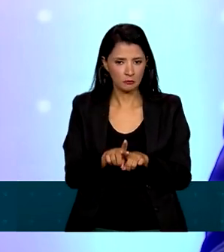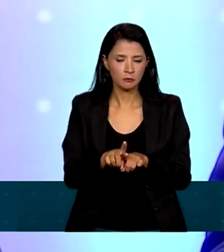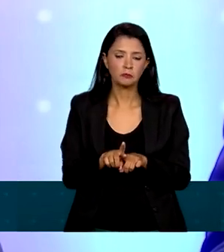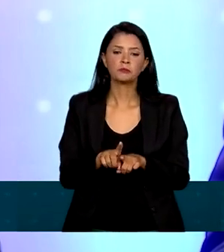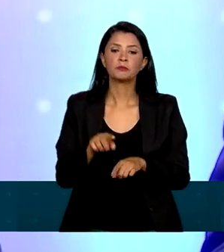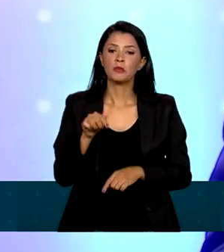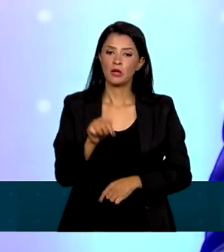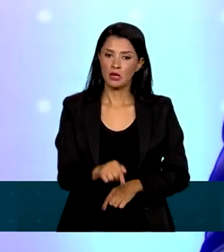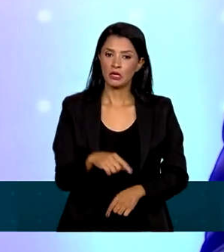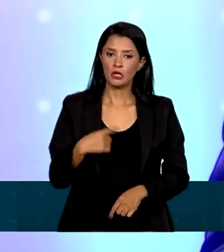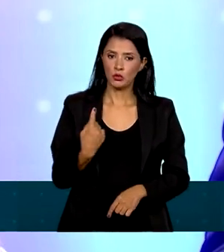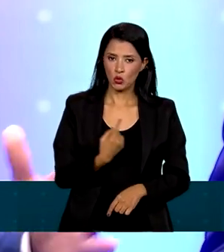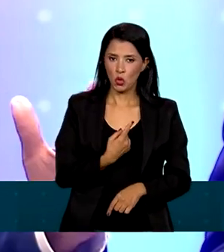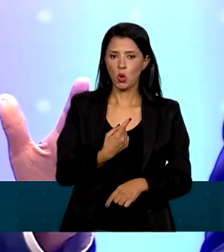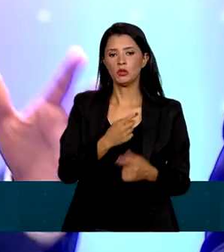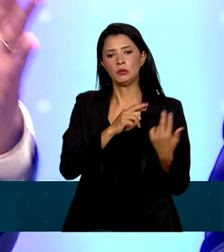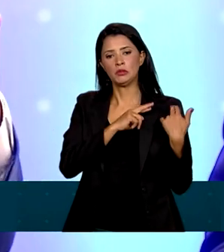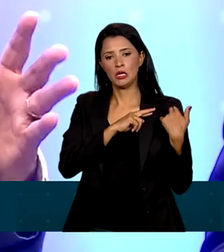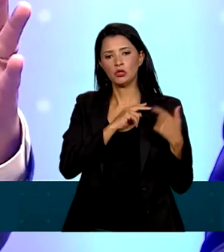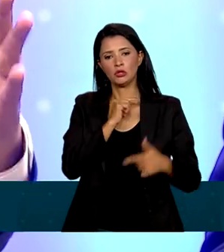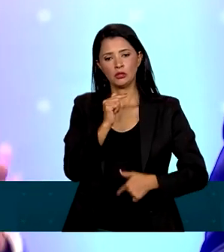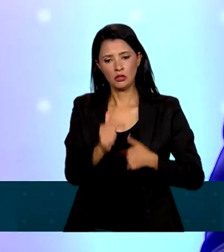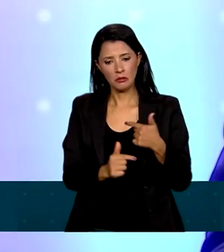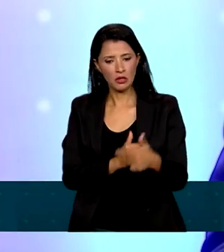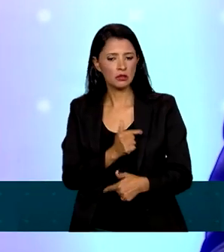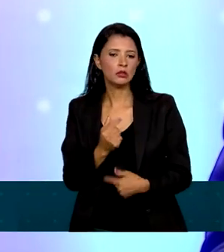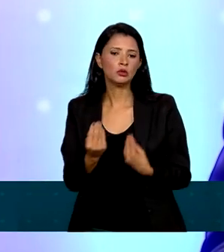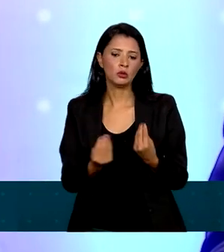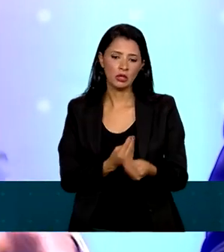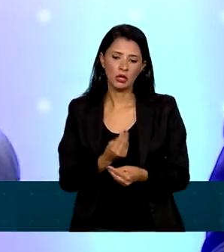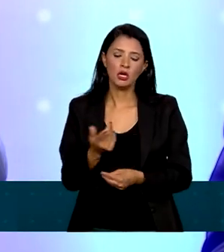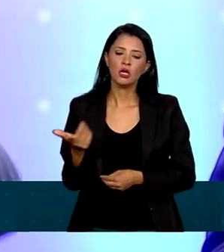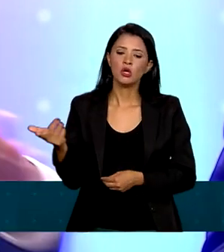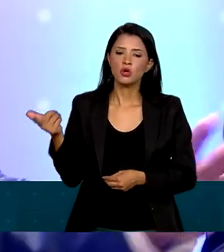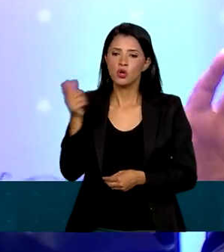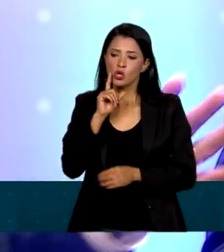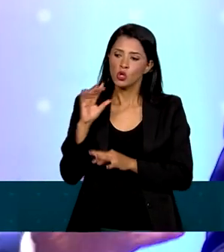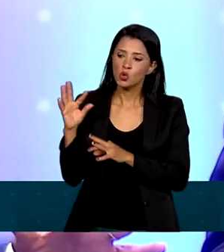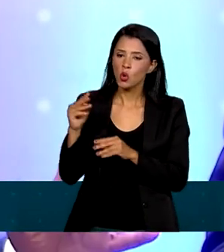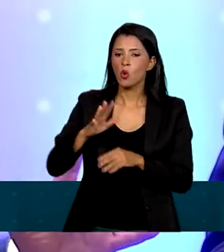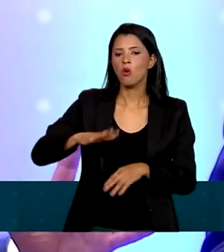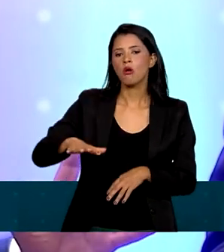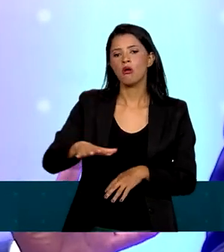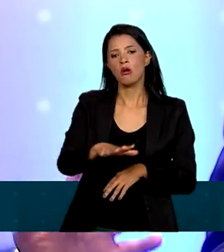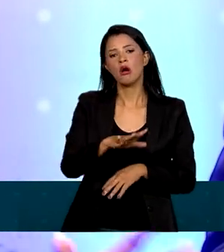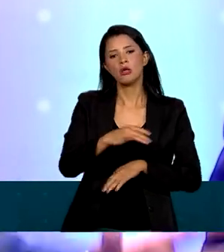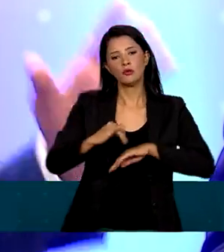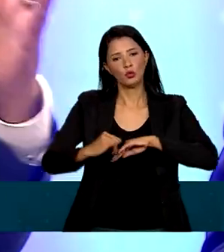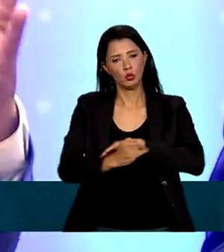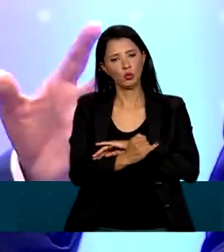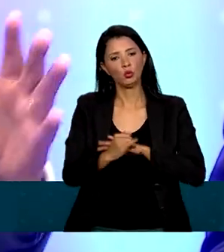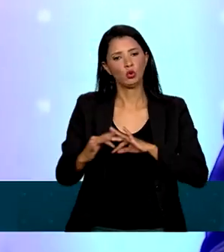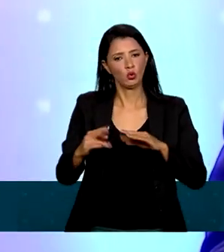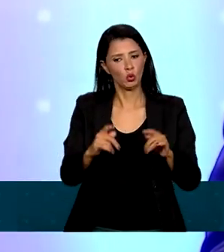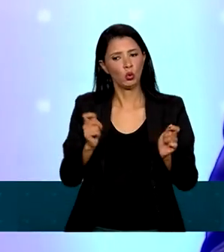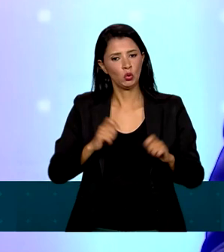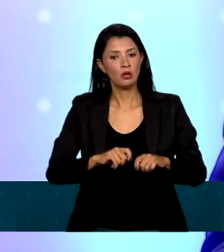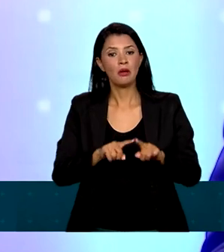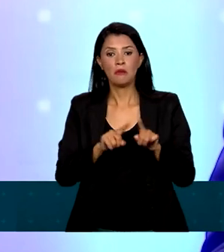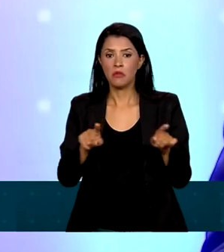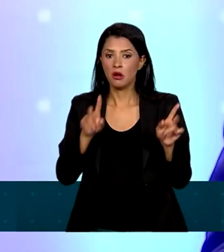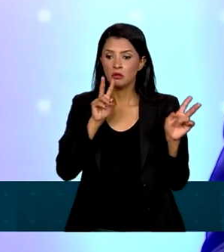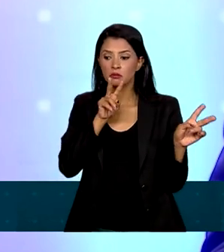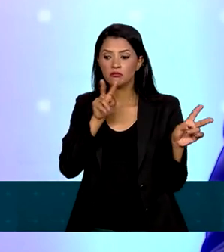aqui da nossa parte, trabalhando para que se trabalhe todas as áreas da infraestrutura, mas com um olhar